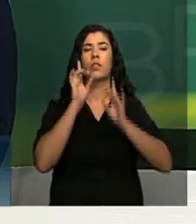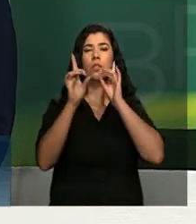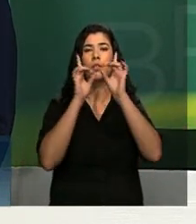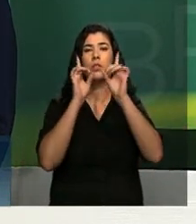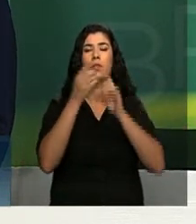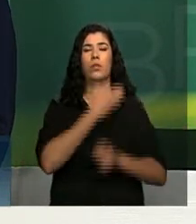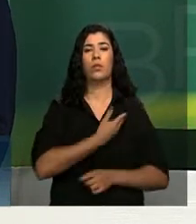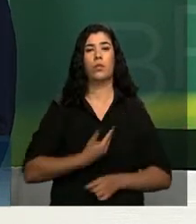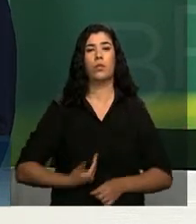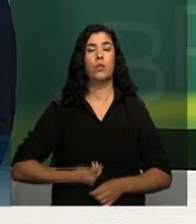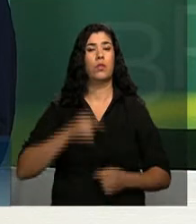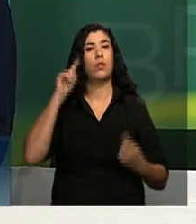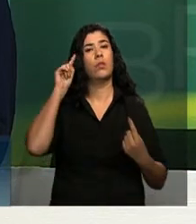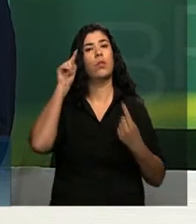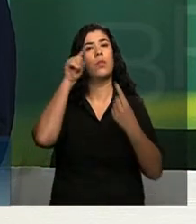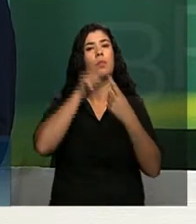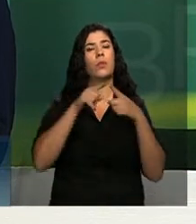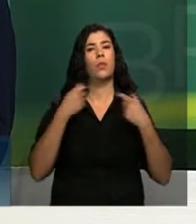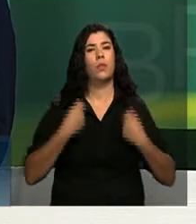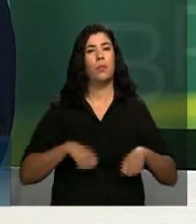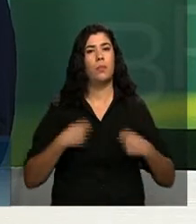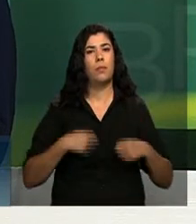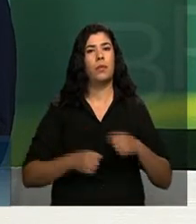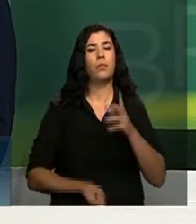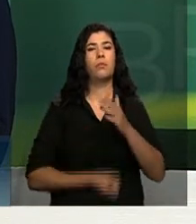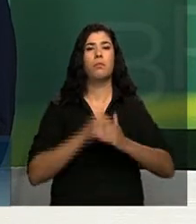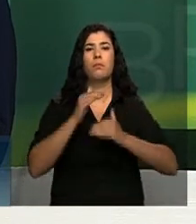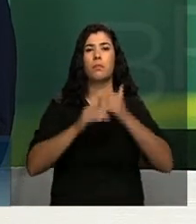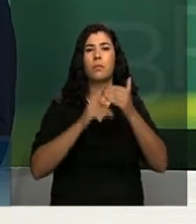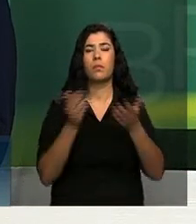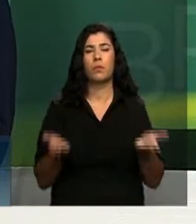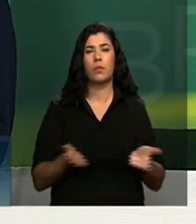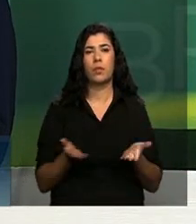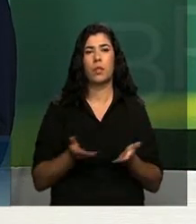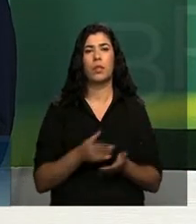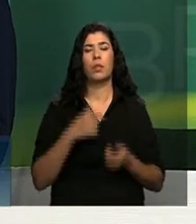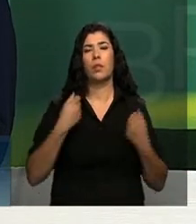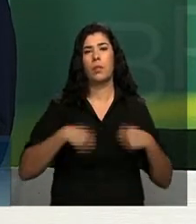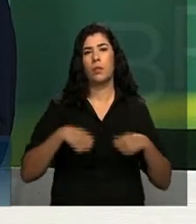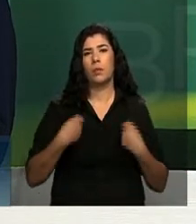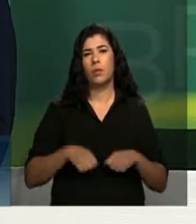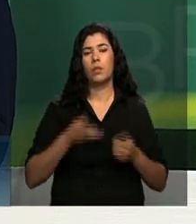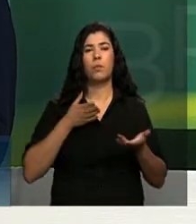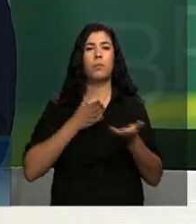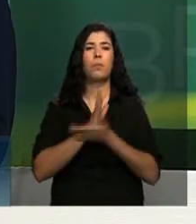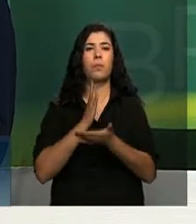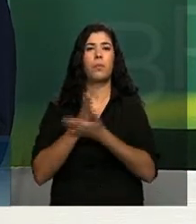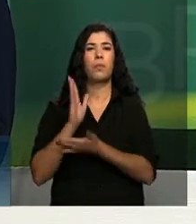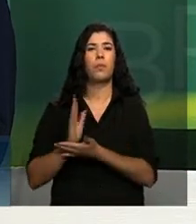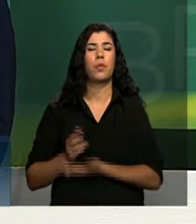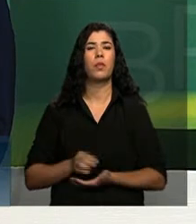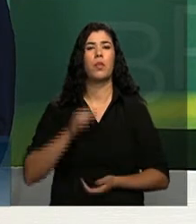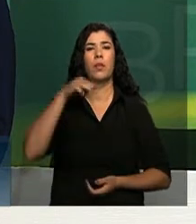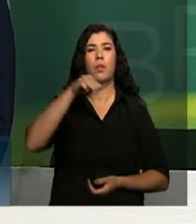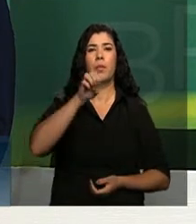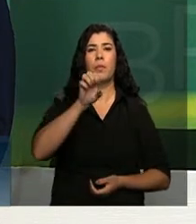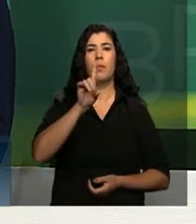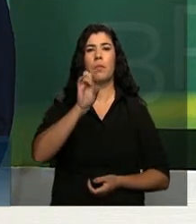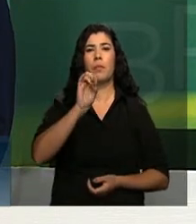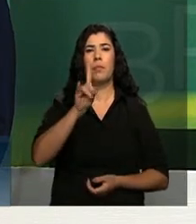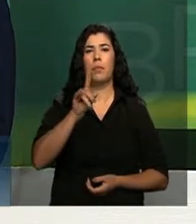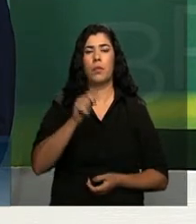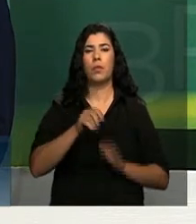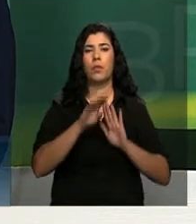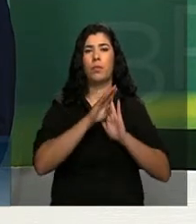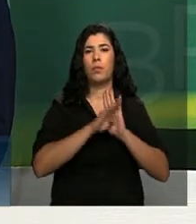governo, aquilo que o governo tem que dialogar nesse momento, que é a necessidade de aprovação das medidas econômicas, a necessidade